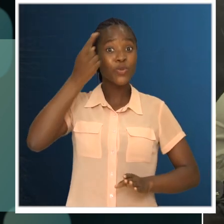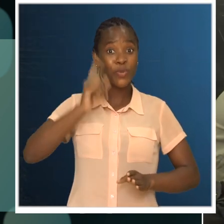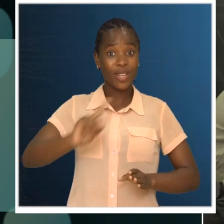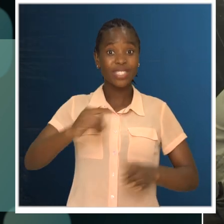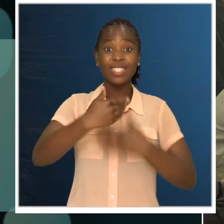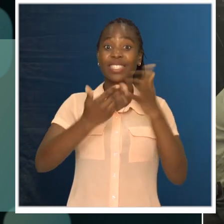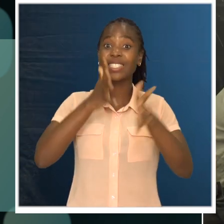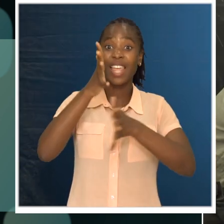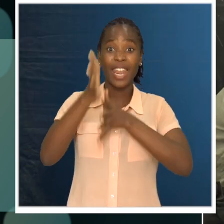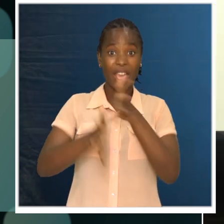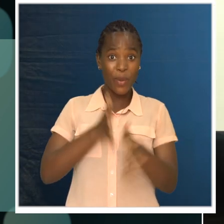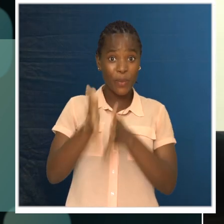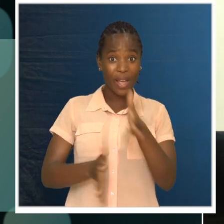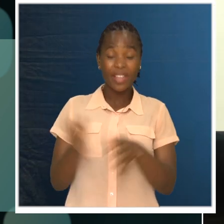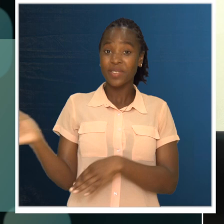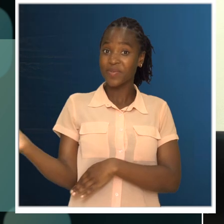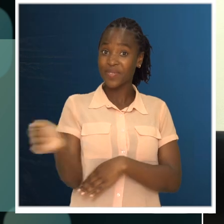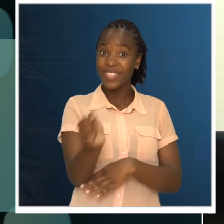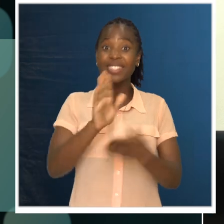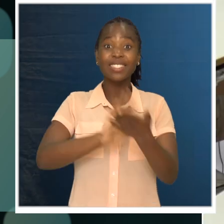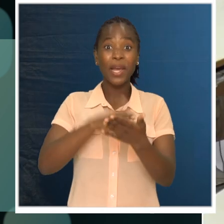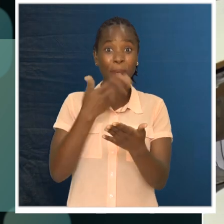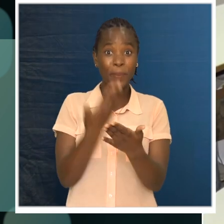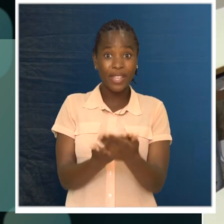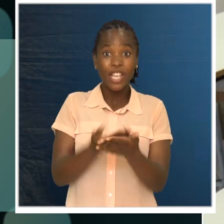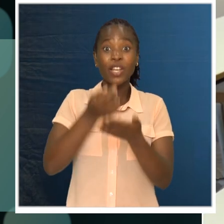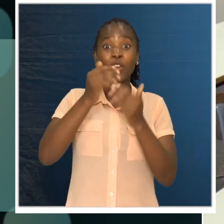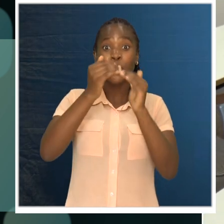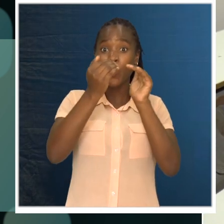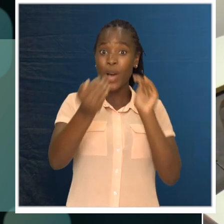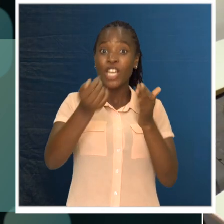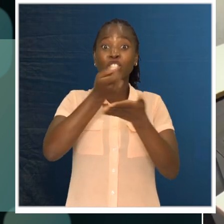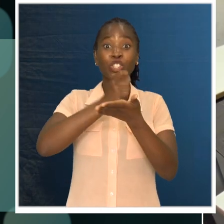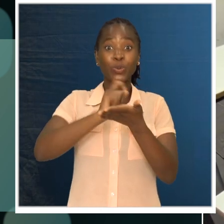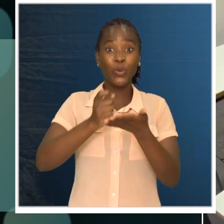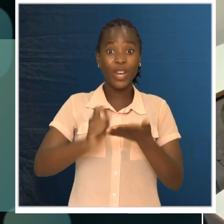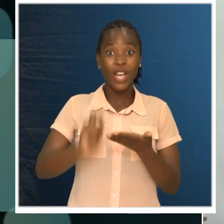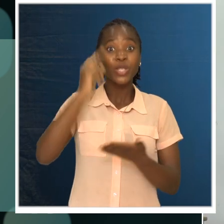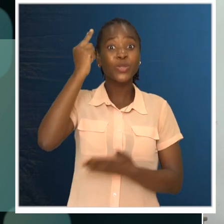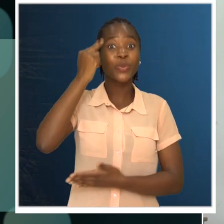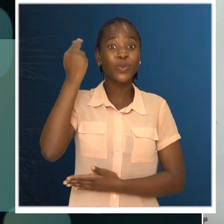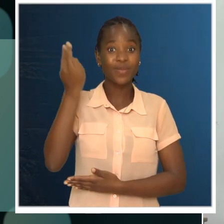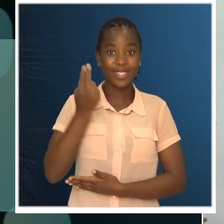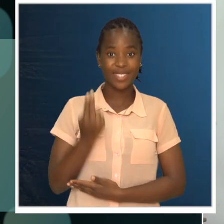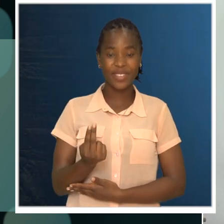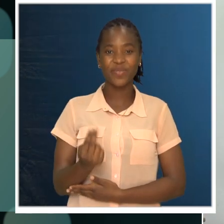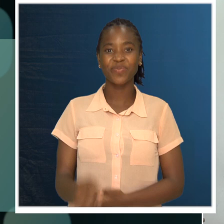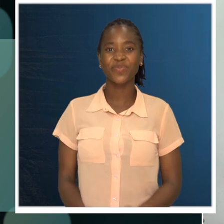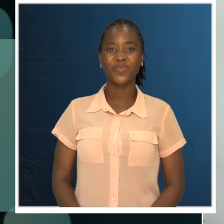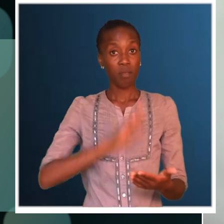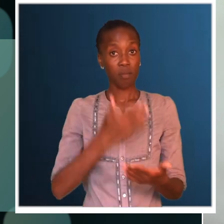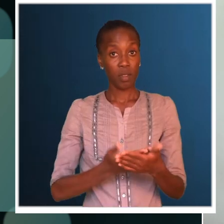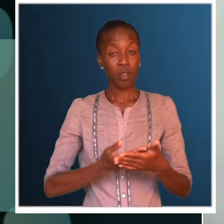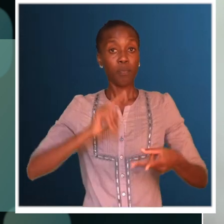nem todos os docentes têm plenos conhecimentos de língua de sinais. Para as aulas, recorrem a um intérprete. A interpretação e o que o